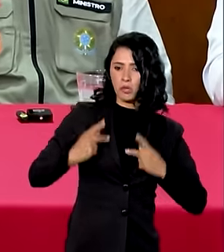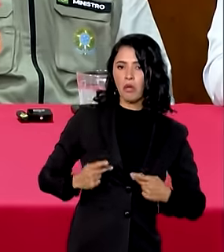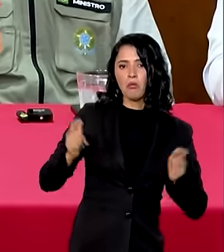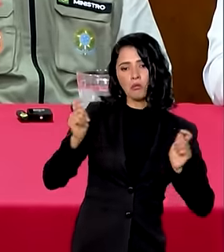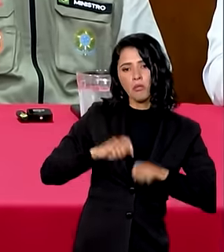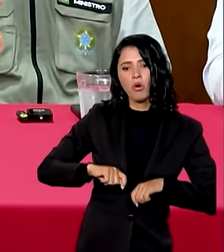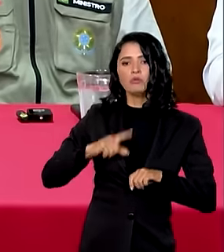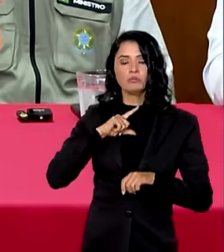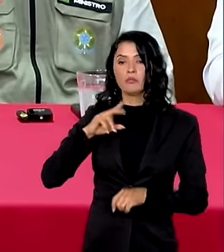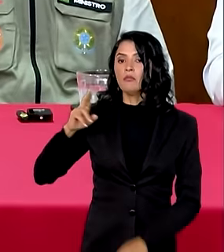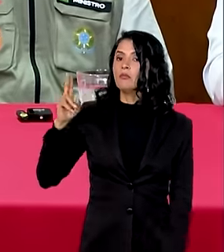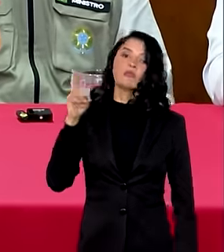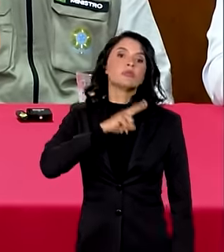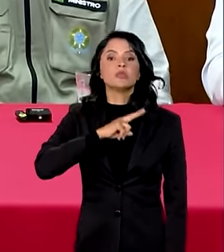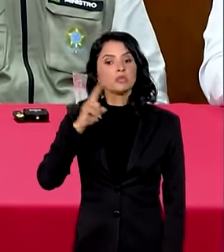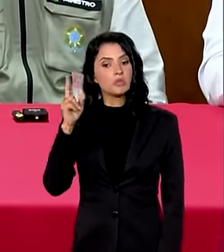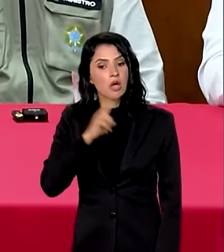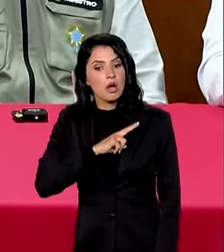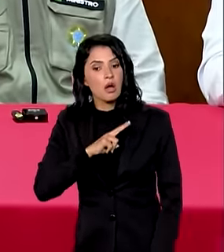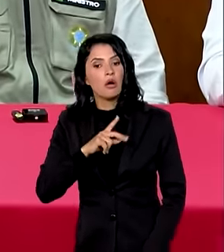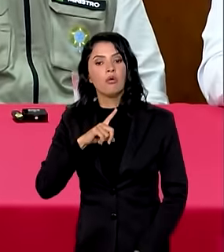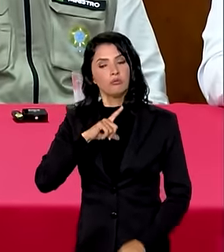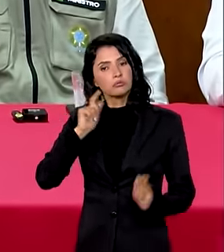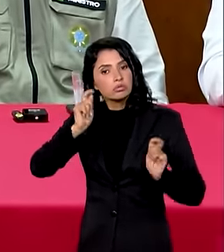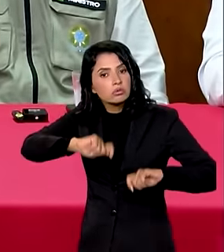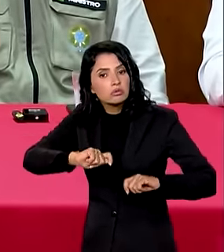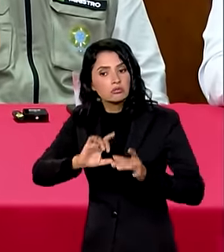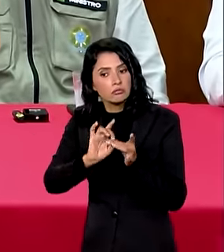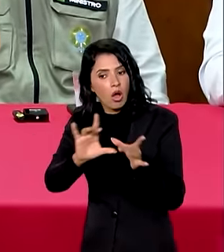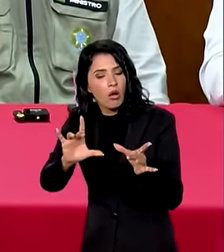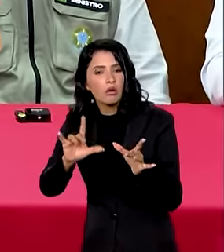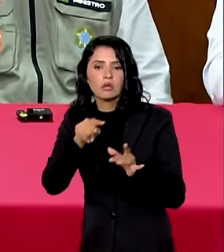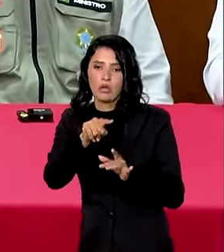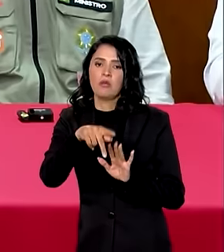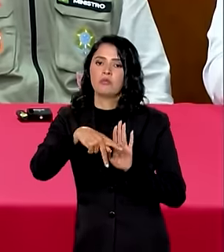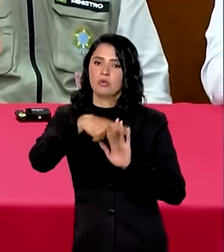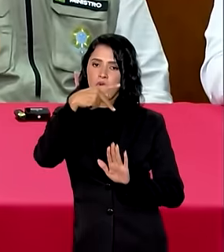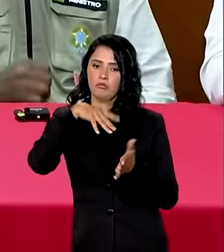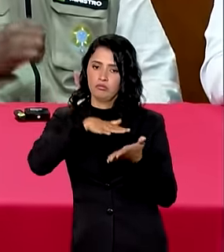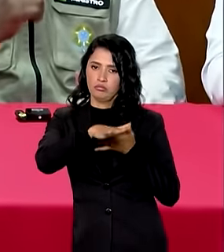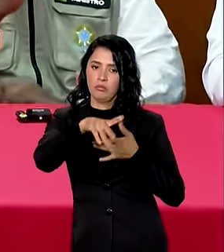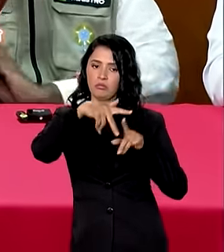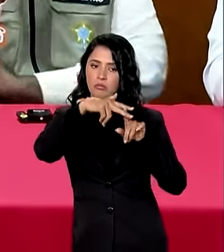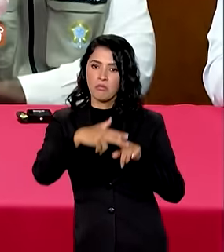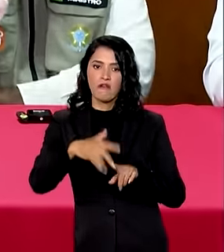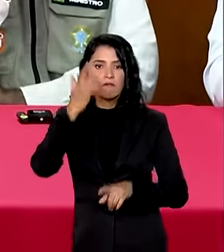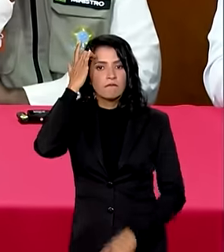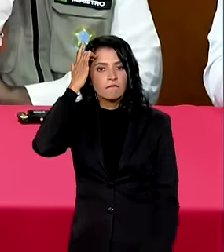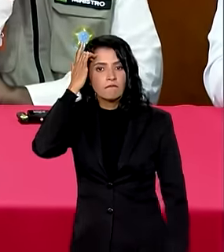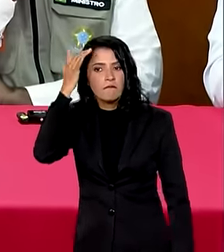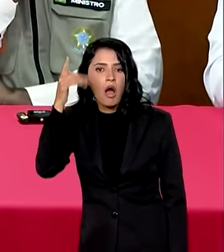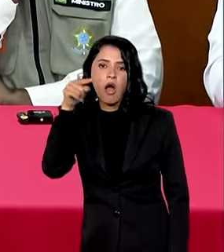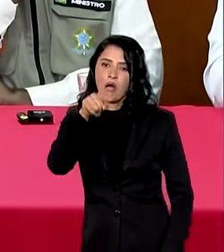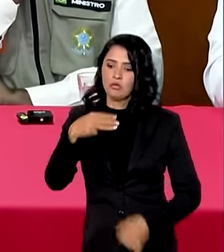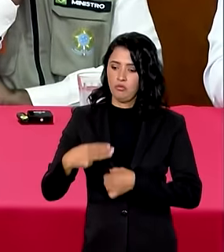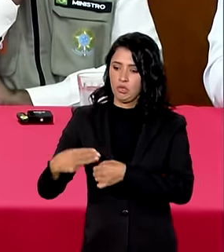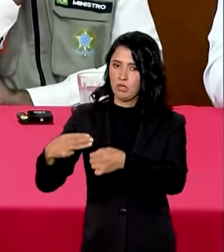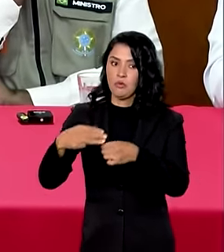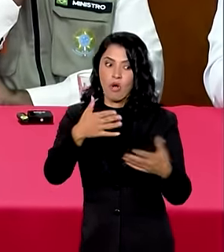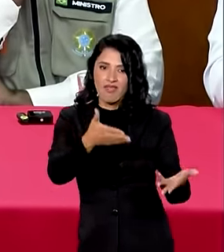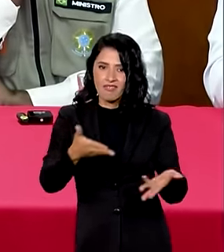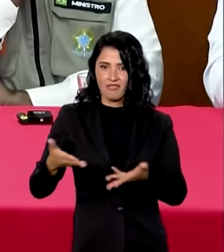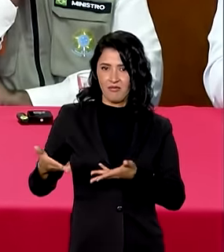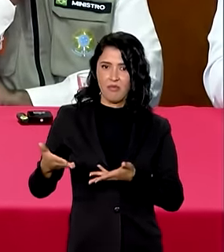de caráter emergencial. Essa é uma portaria que foi editada para facilitar a vida dos municípios